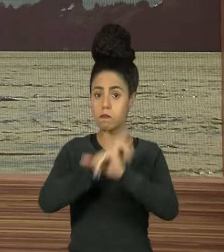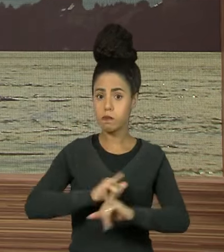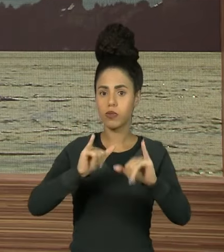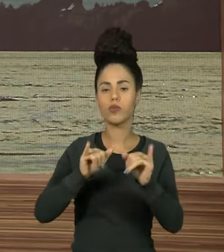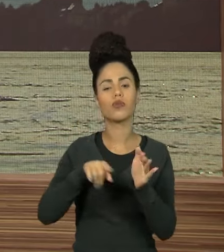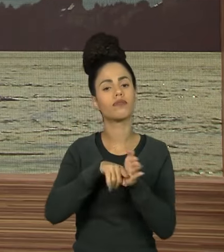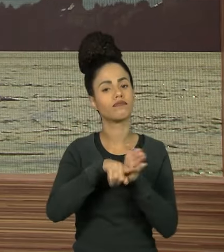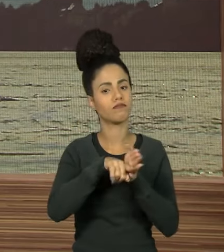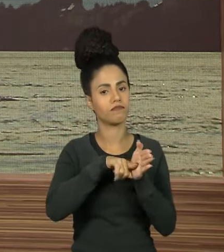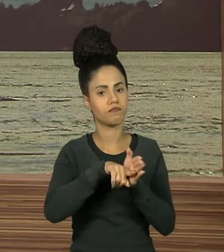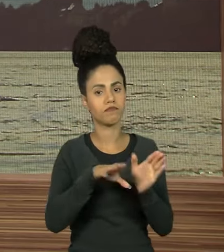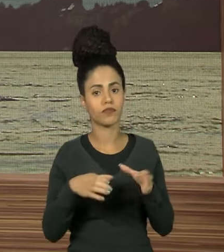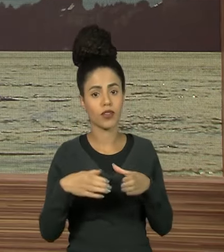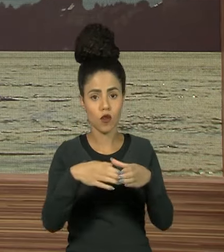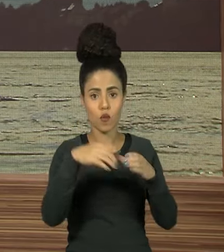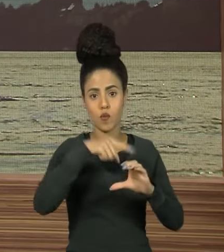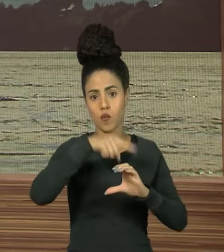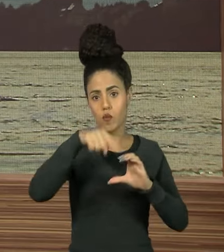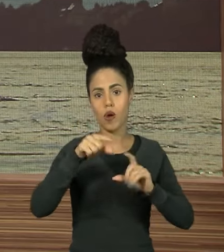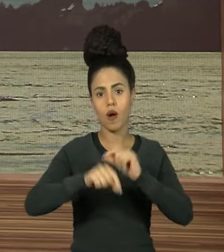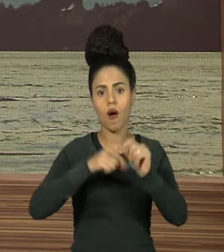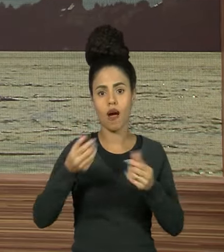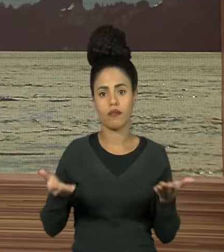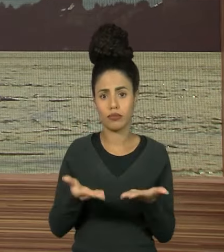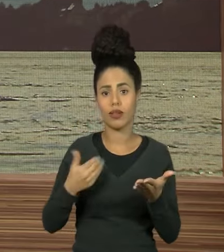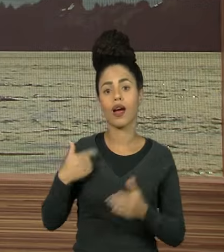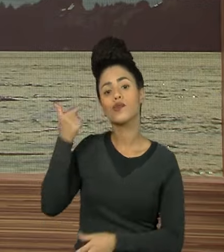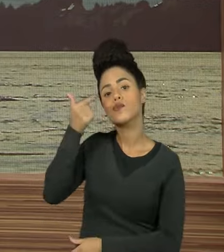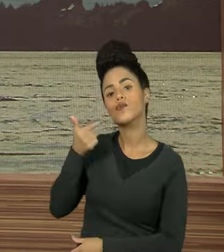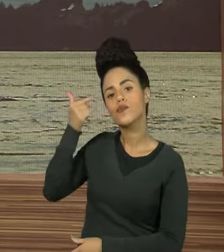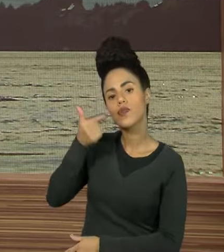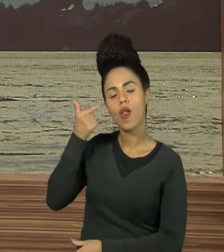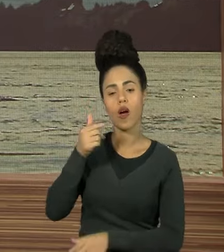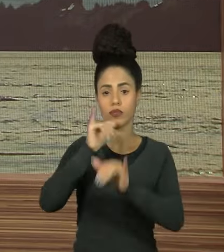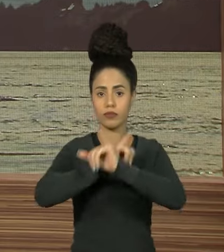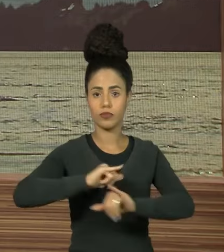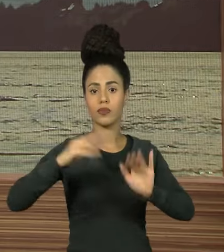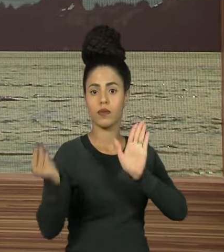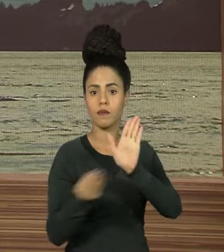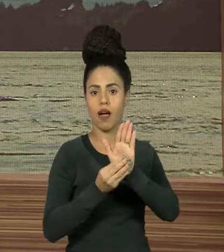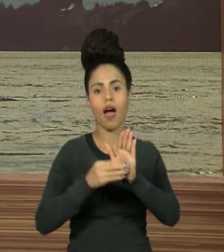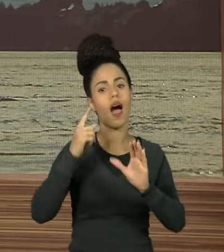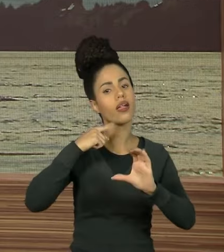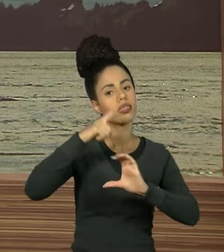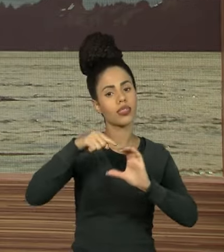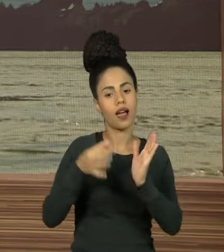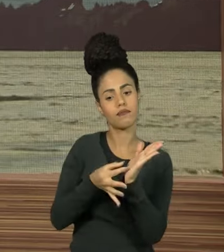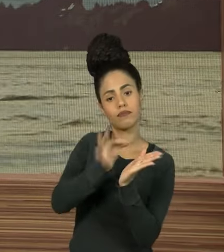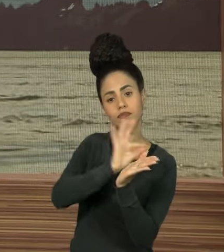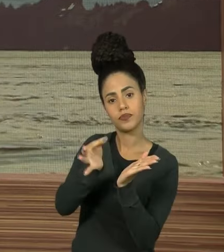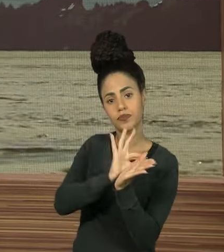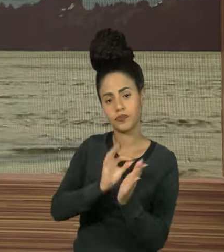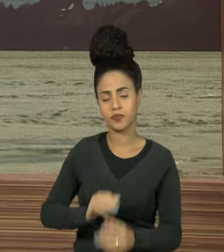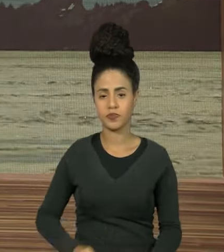liderado por pesquisadores da Universidade College de Londres, publicado na revista The Lancet Neurology.